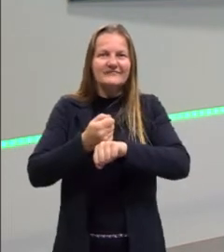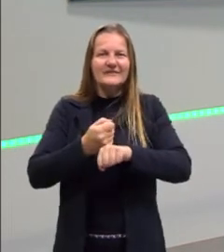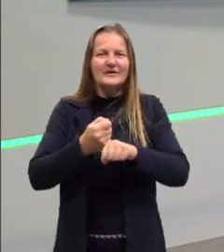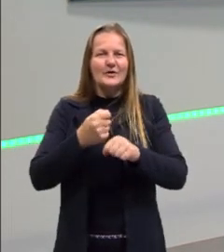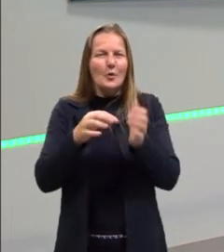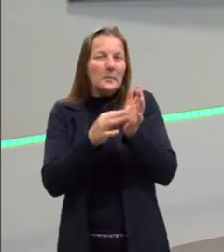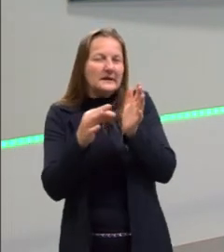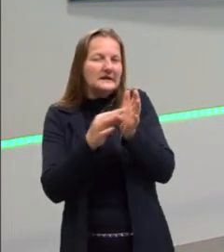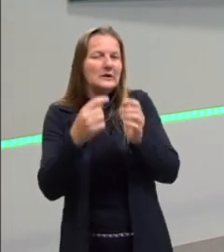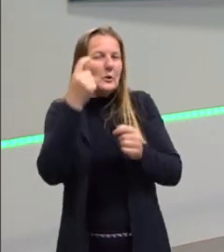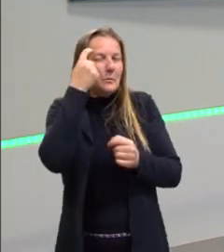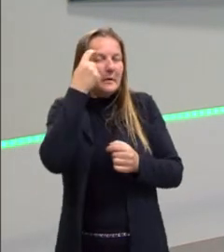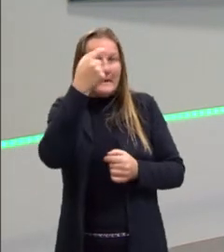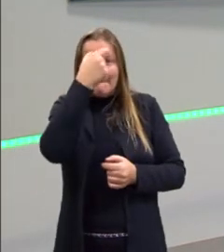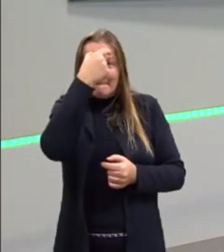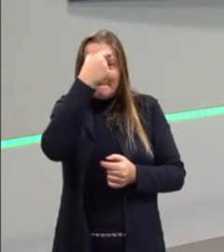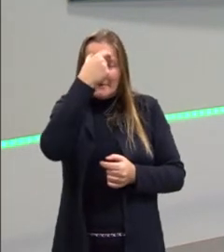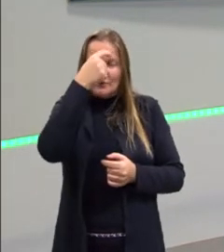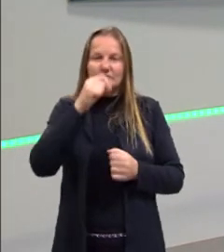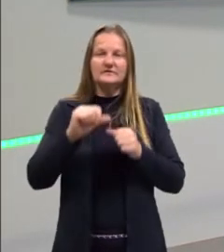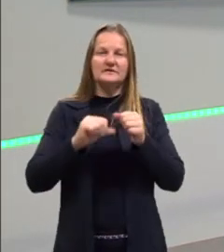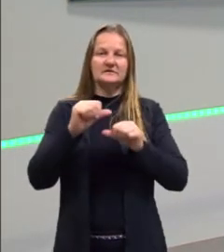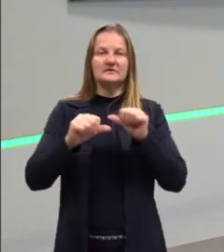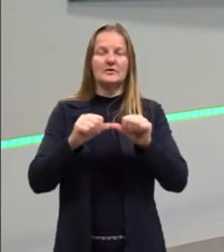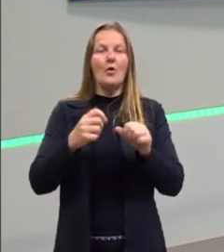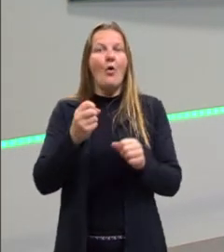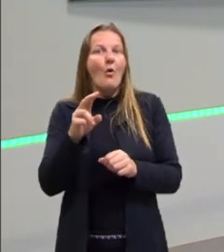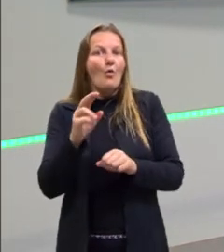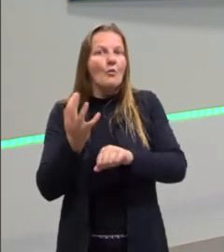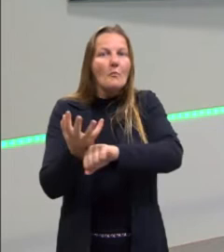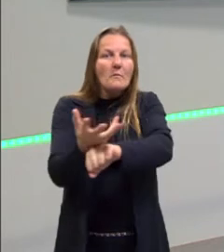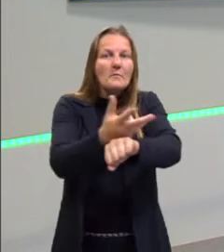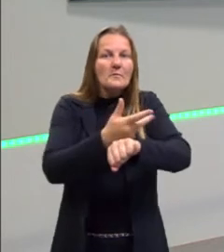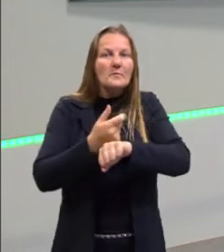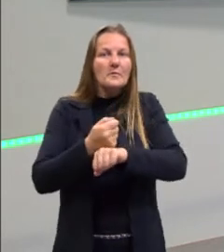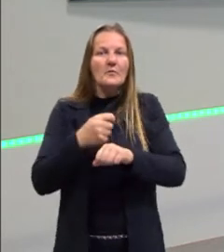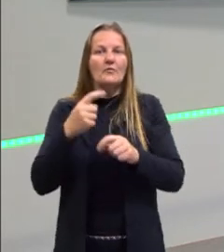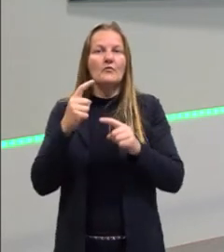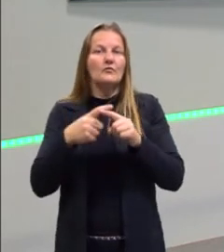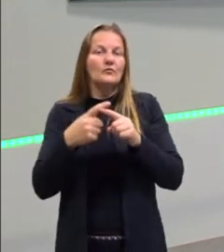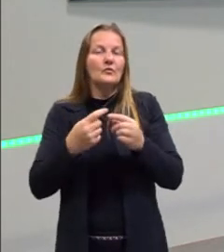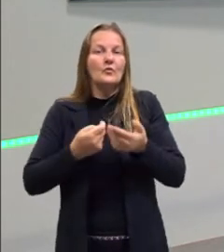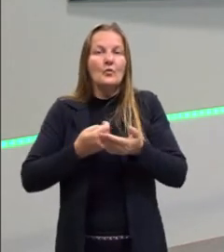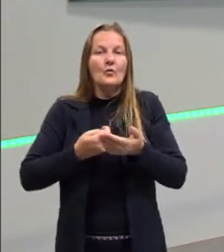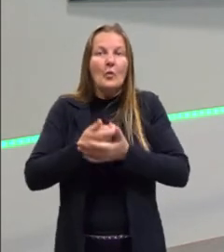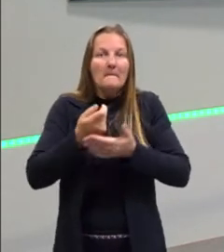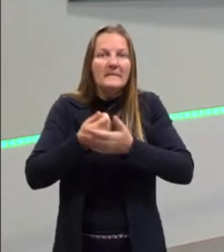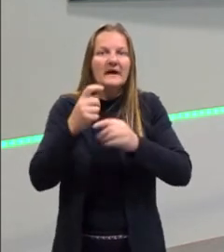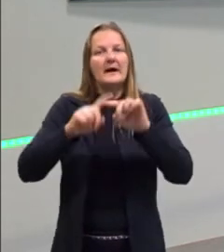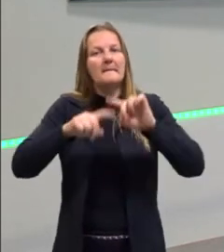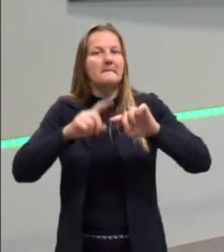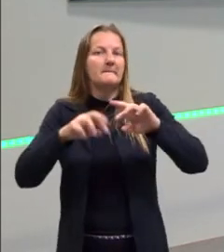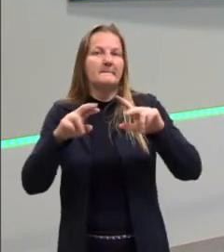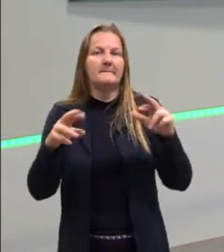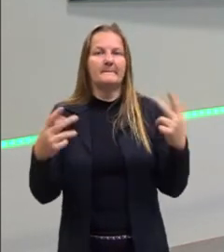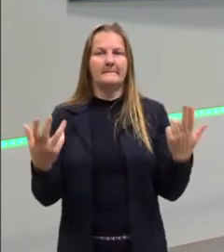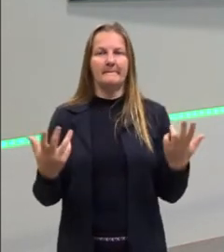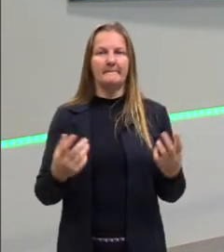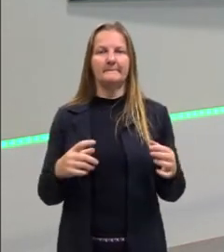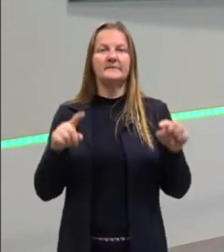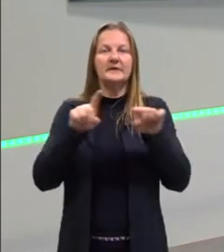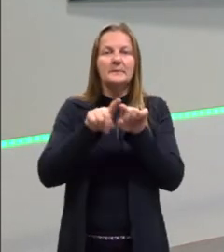atitude ou a comprar determinado produto ou a se engajar a uma